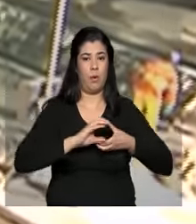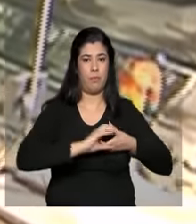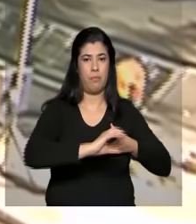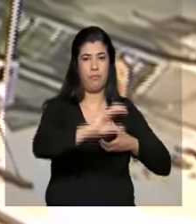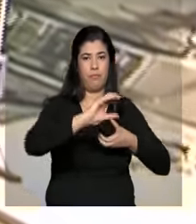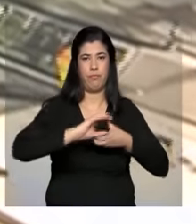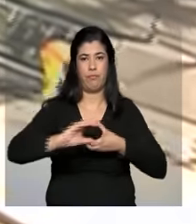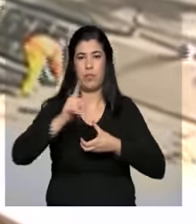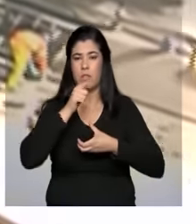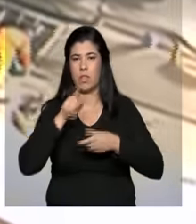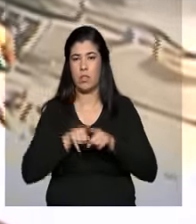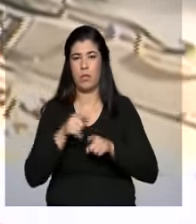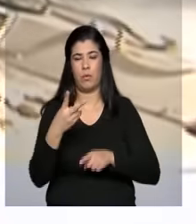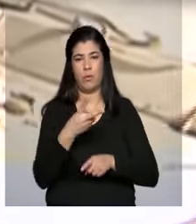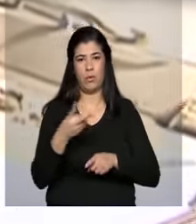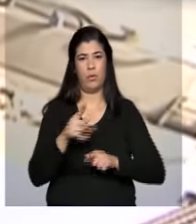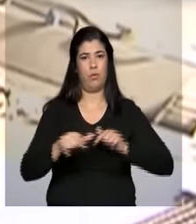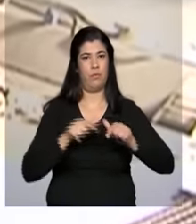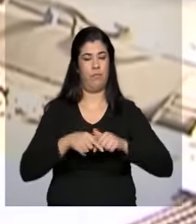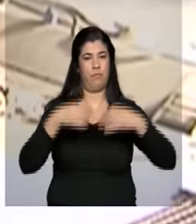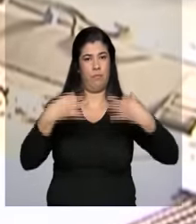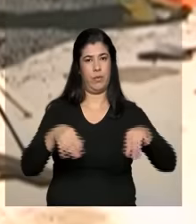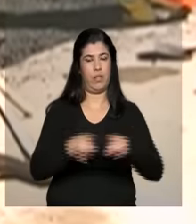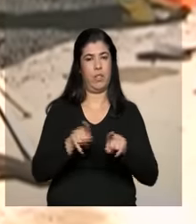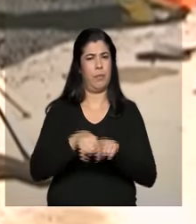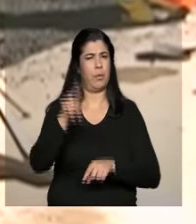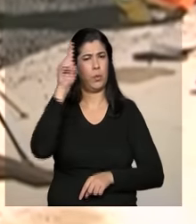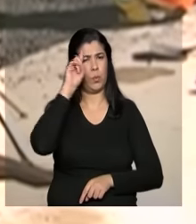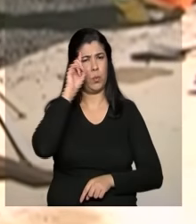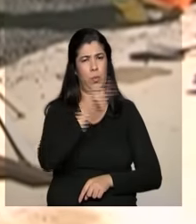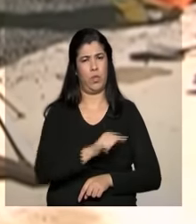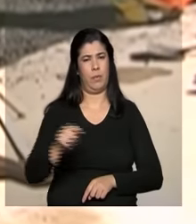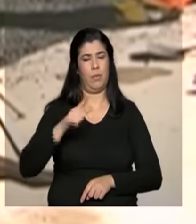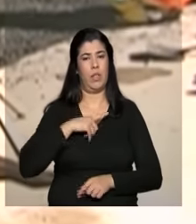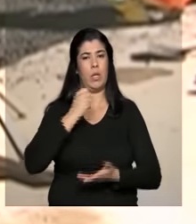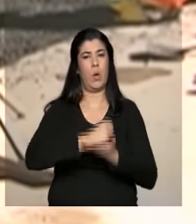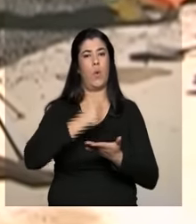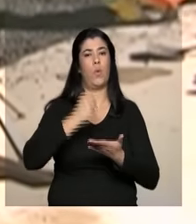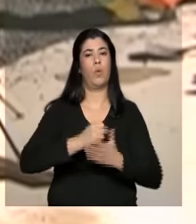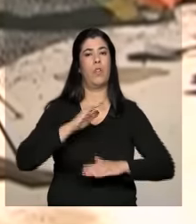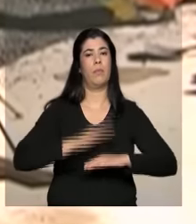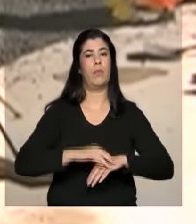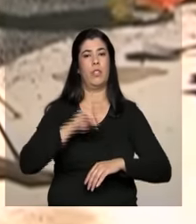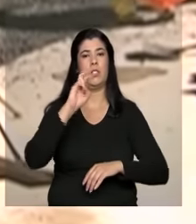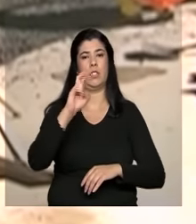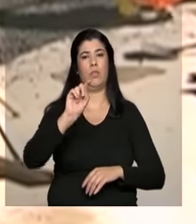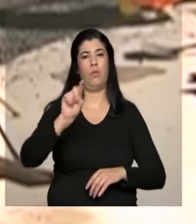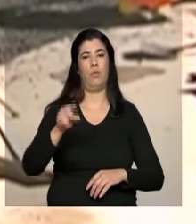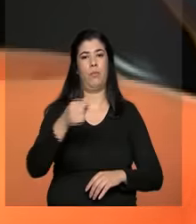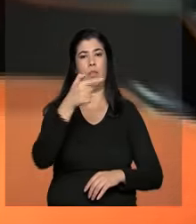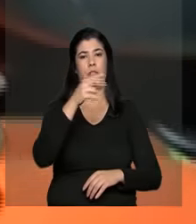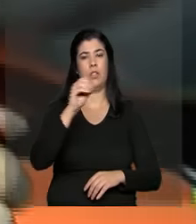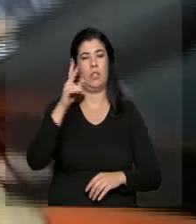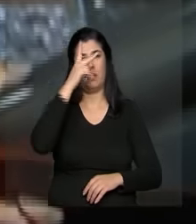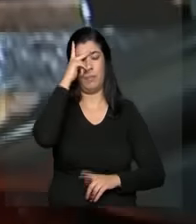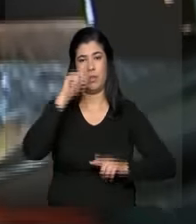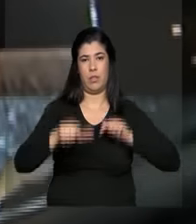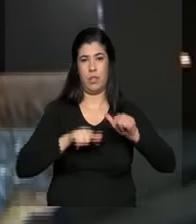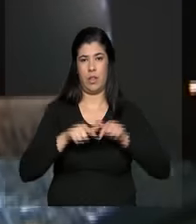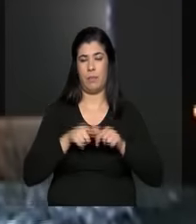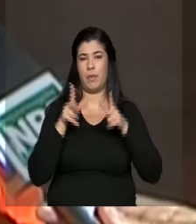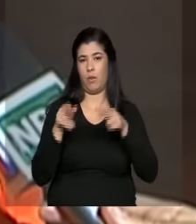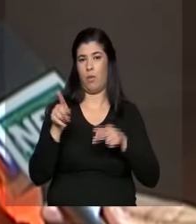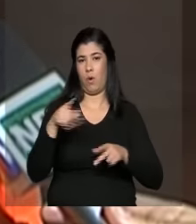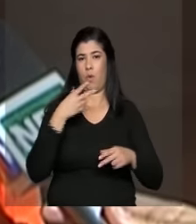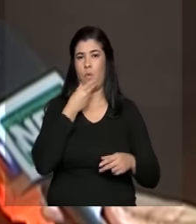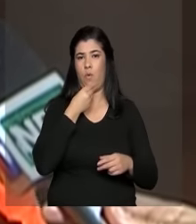funcionam 24 horas, todos os dias da semana, e empregam mais de 5.700 trabalhadores, como o motorista